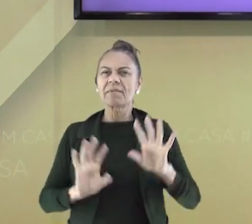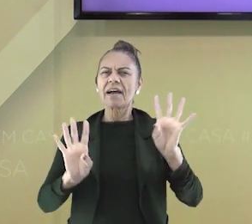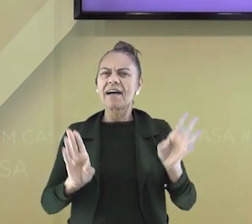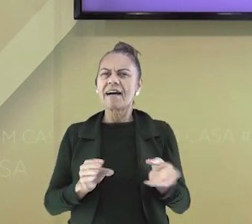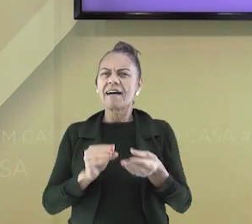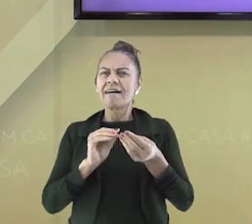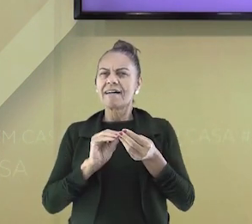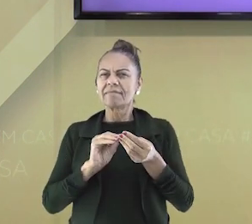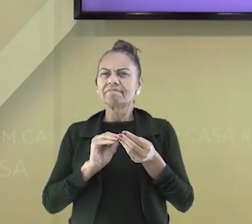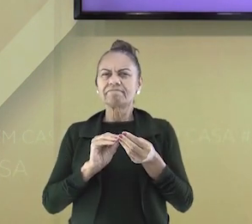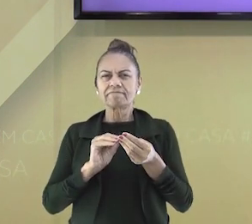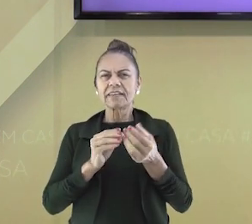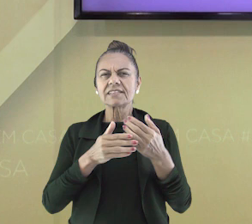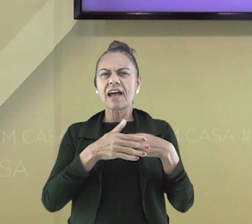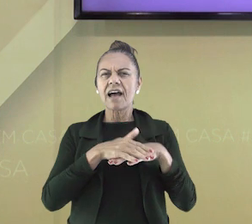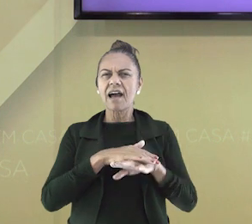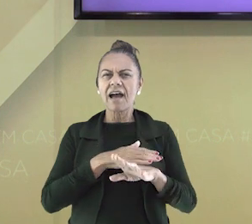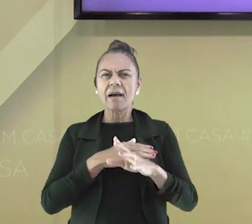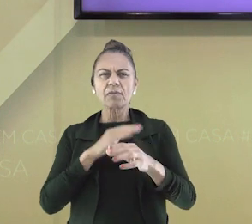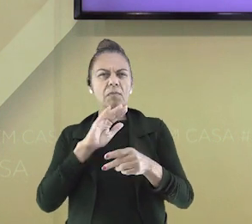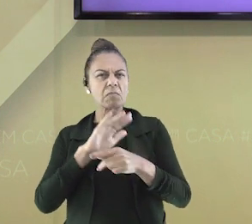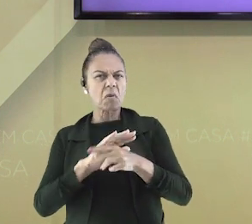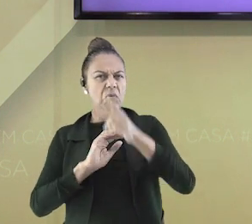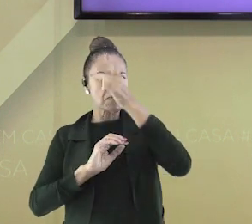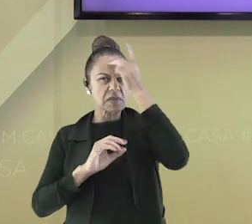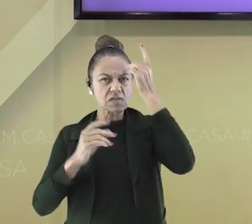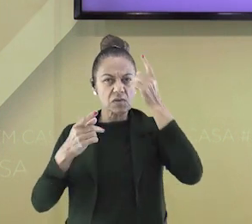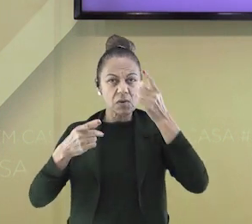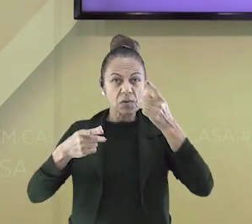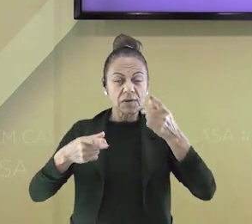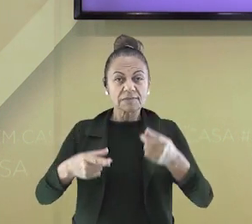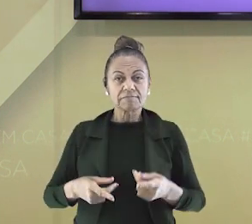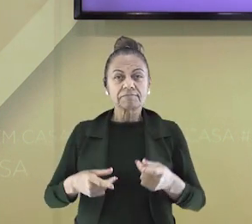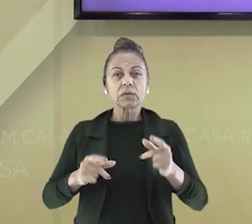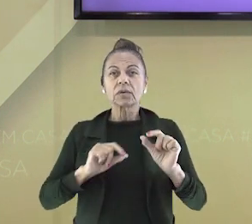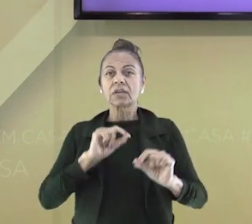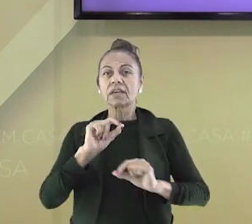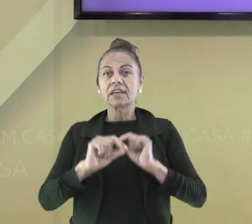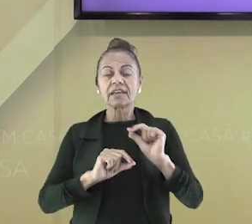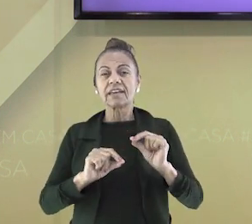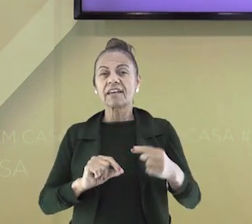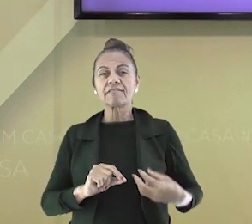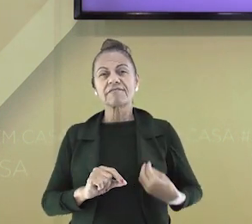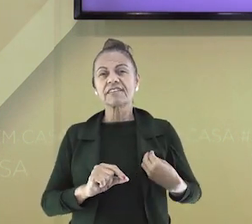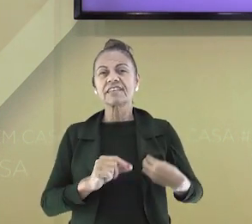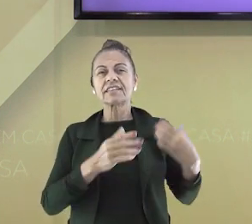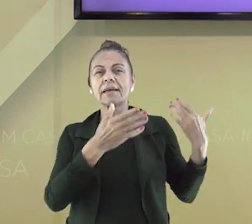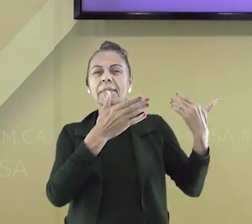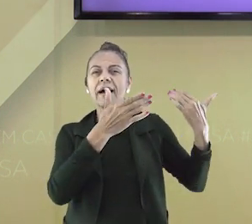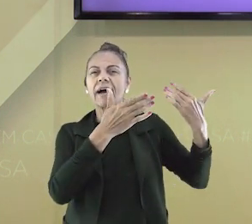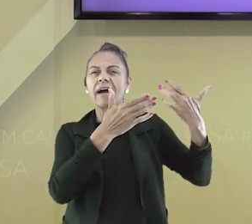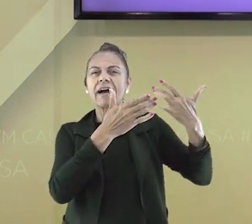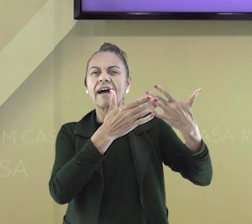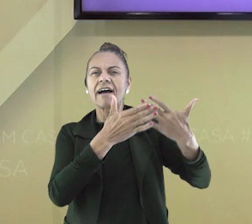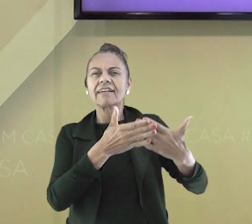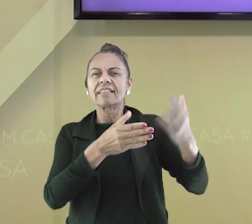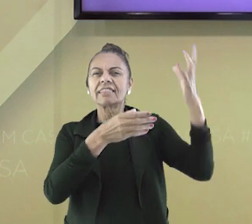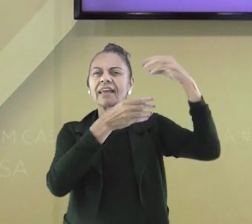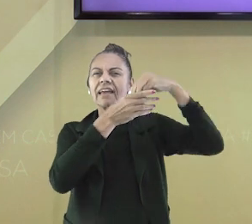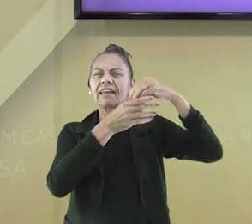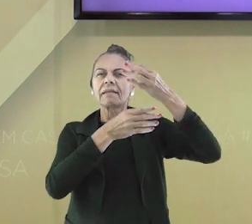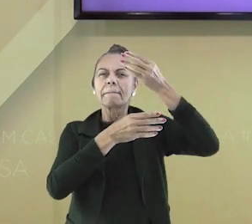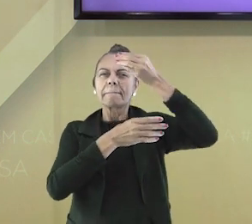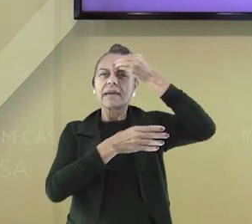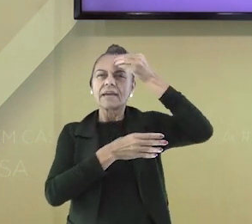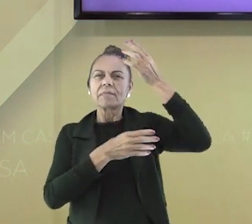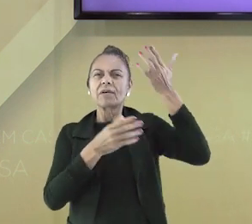exemplificar esse hábito humano de memorizar fatos e vivências, considere uma forma mediática de